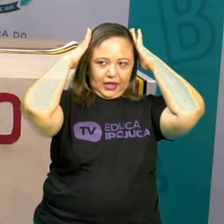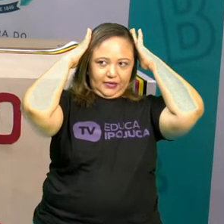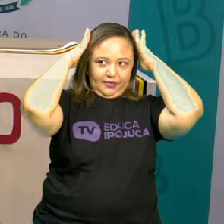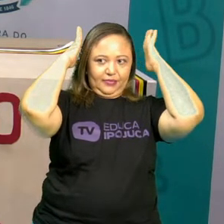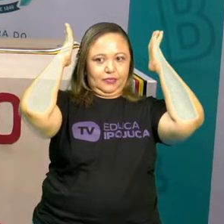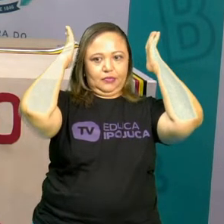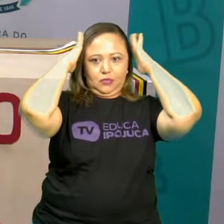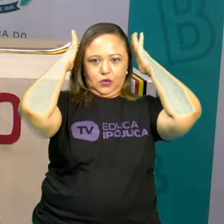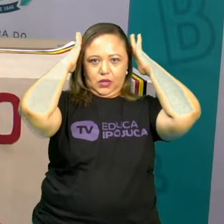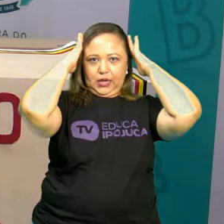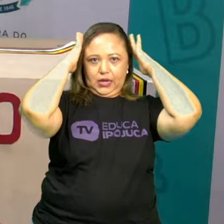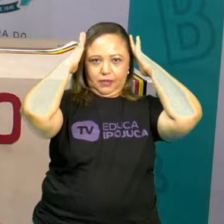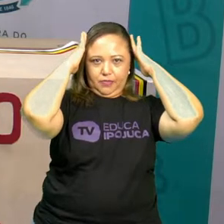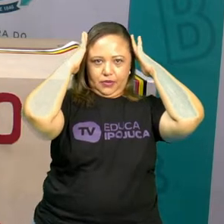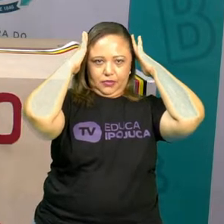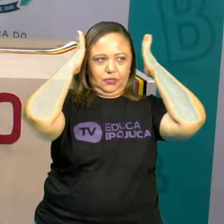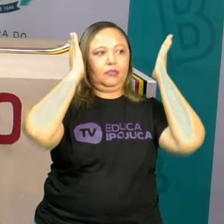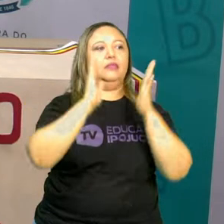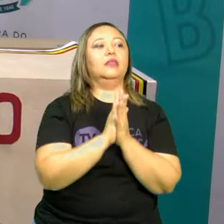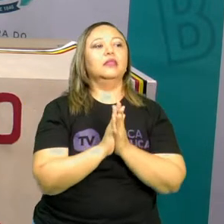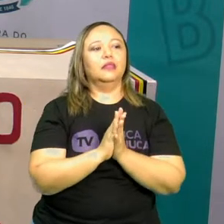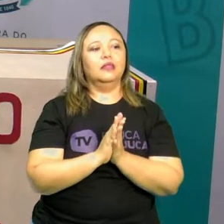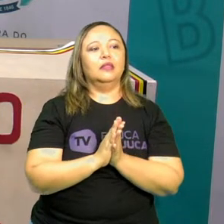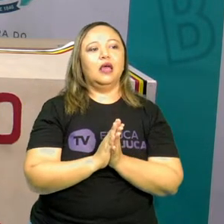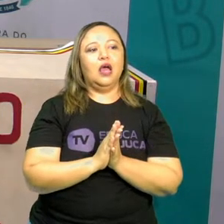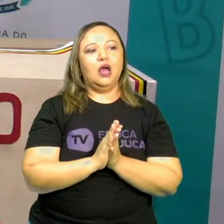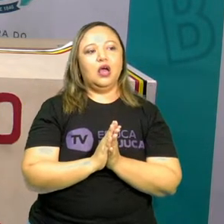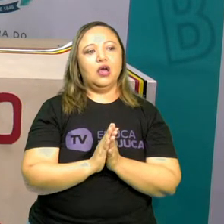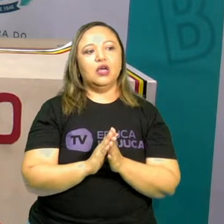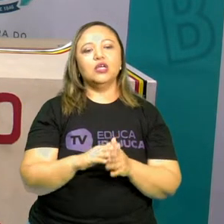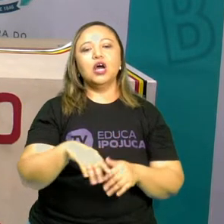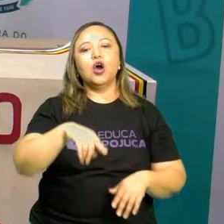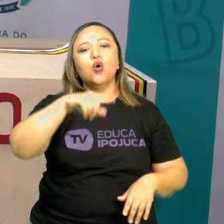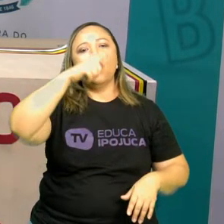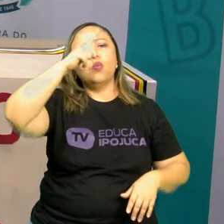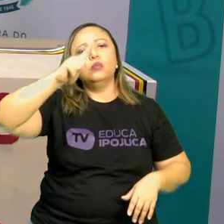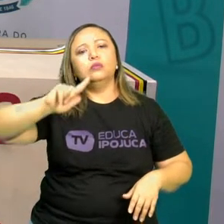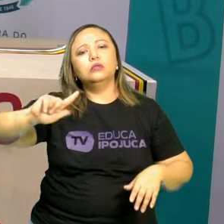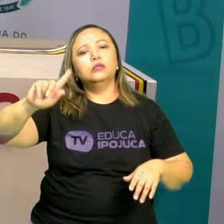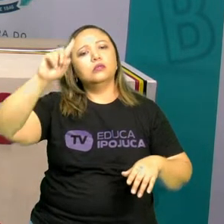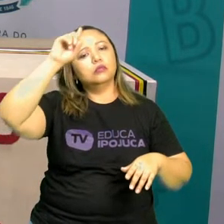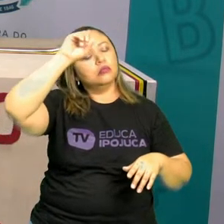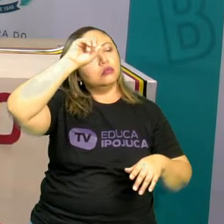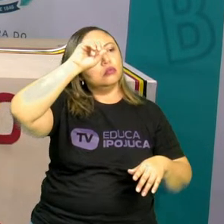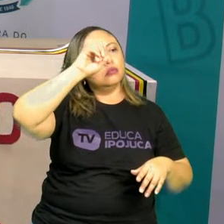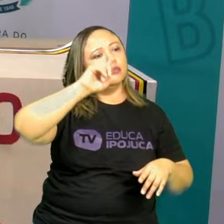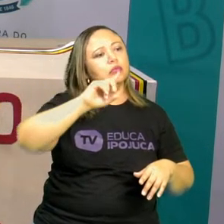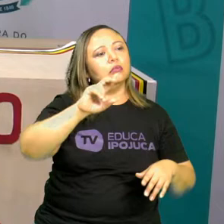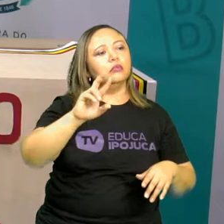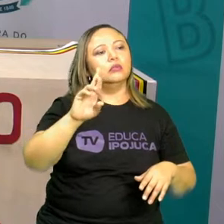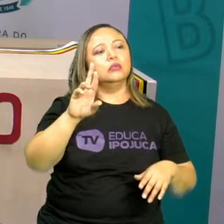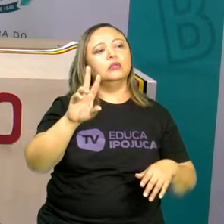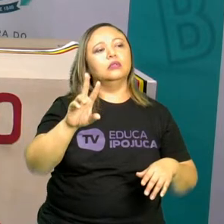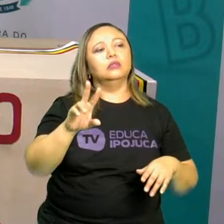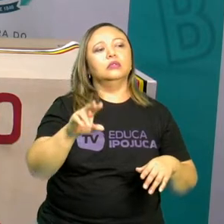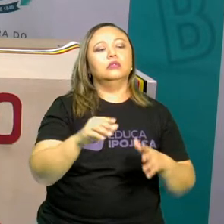Colocar a mão na cabeça. Vamos ver mais o que o mestre mandou fazer.